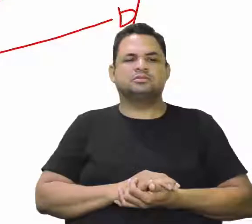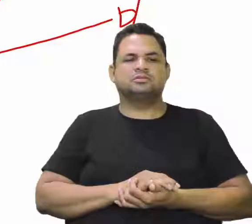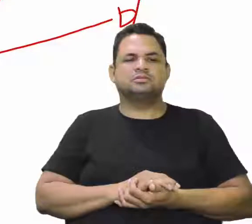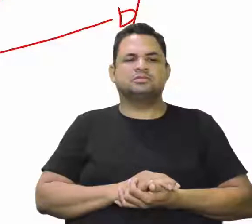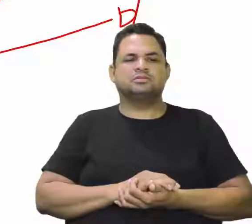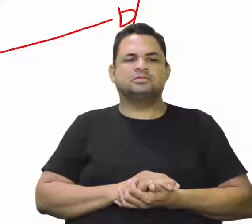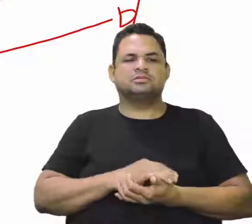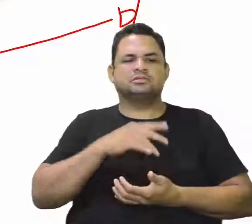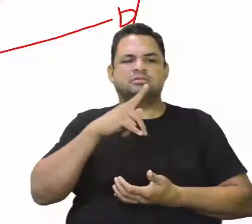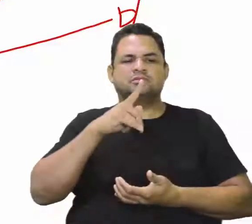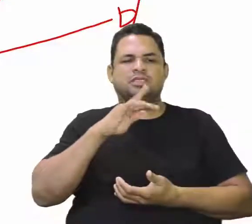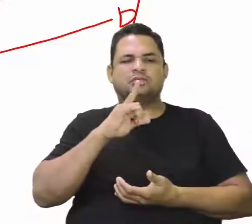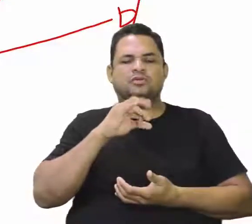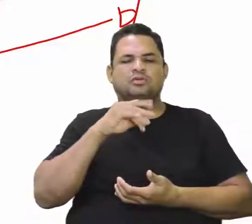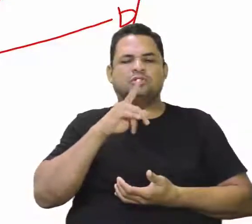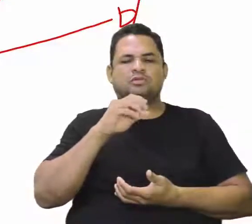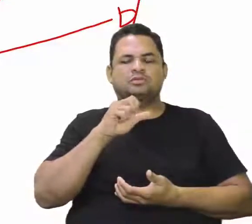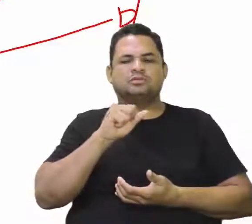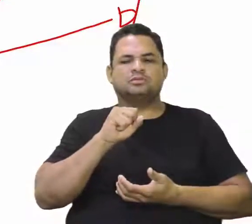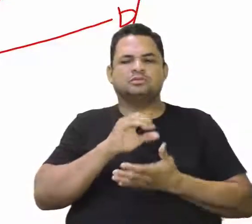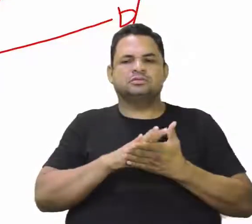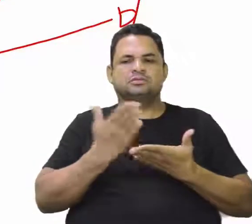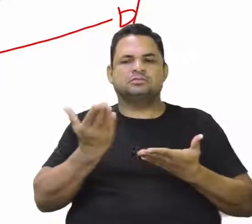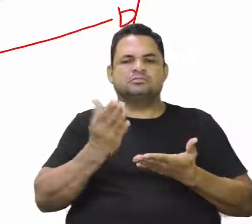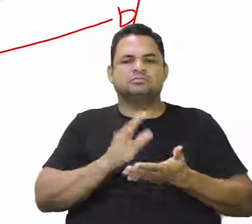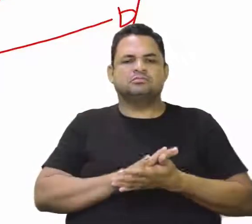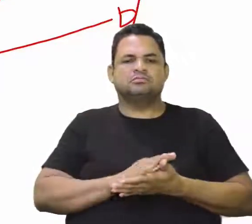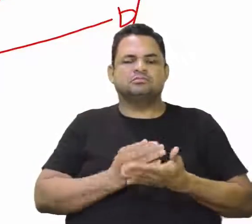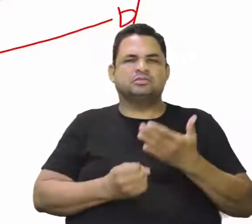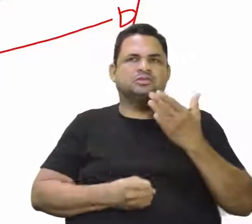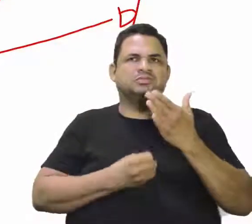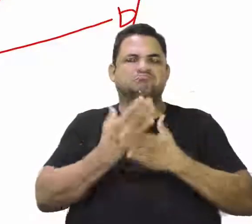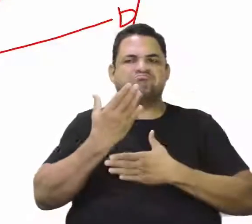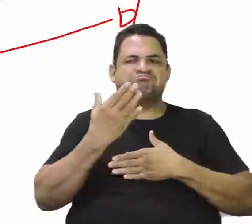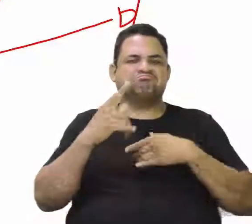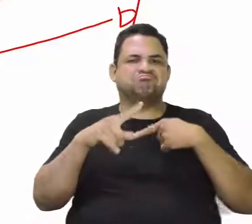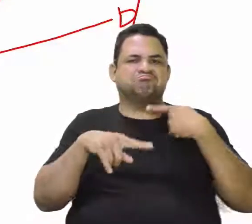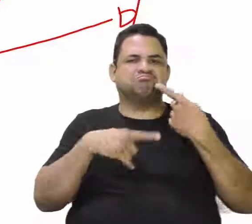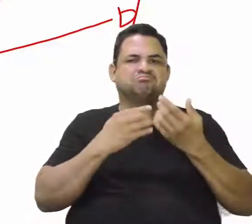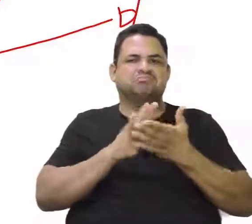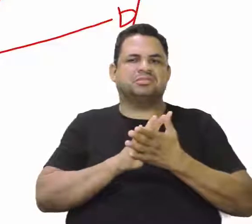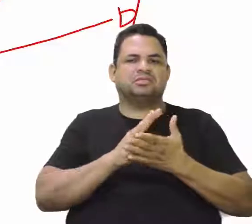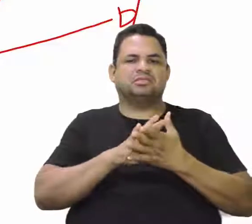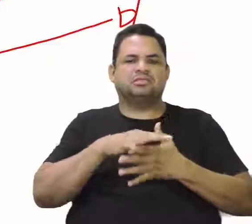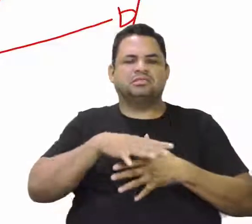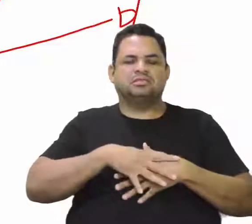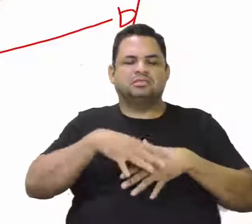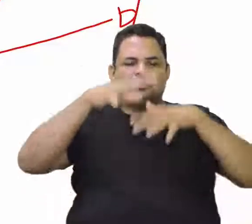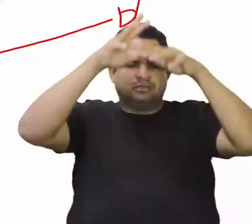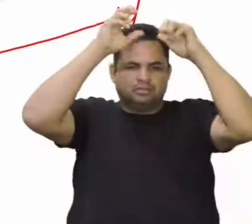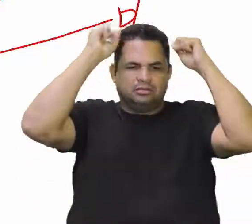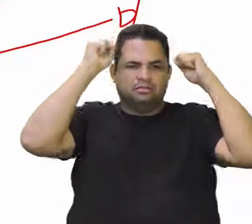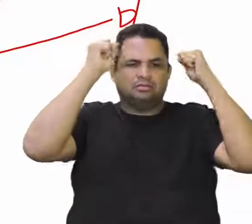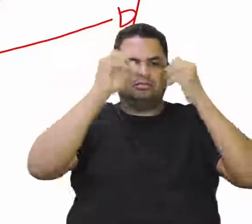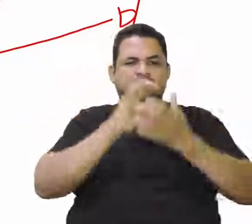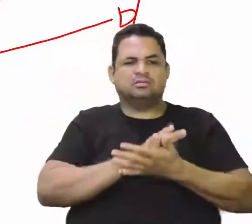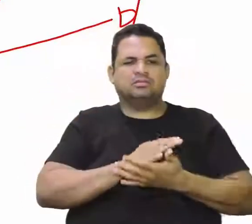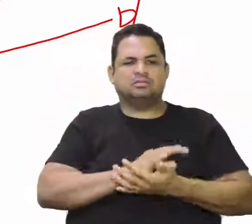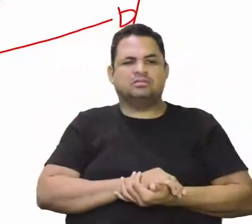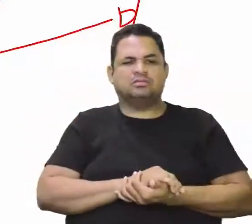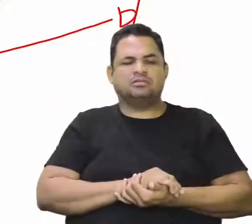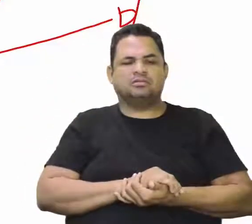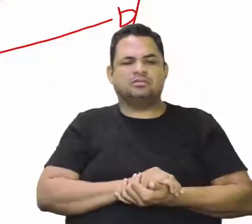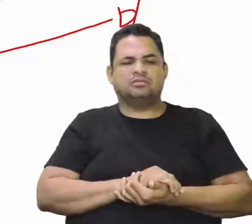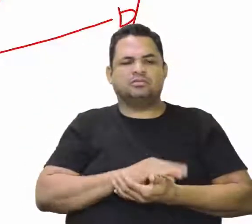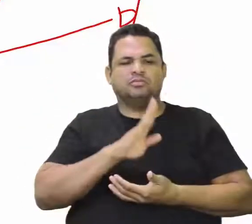De Petrópolis? Não, o tratado de Petrópolis só vai acontecer aqui no Acre. A bula intercoeteira? A bula